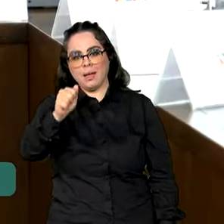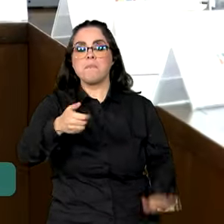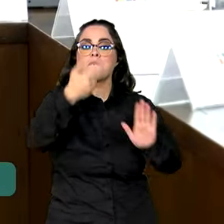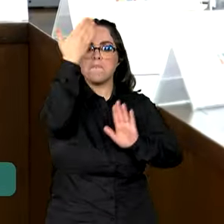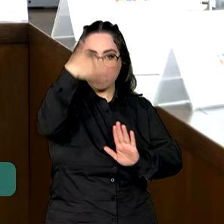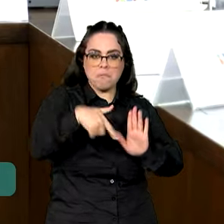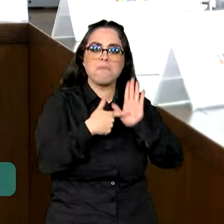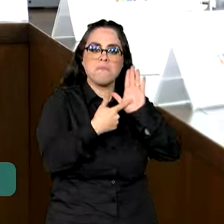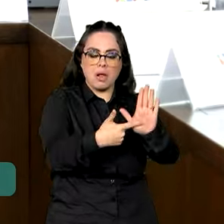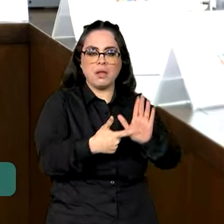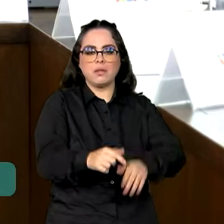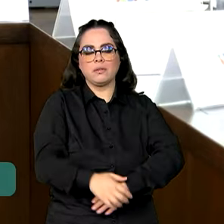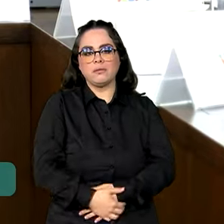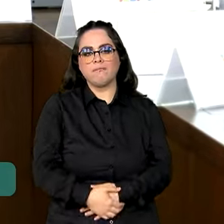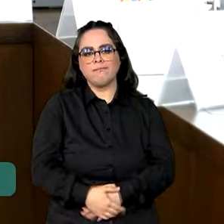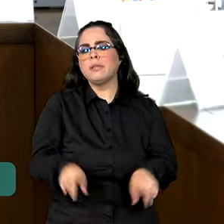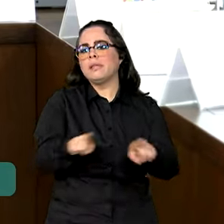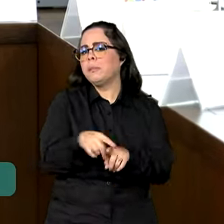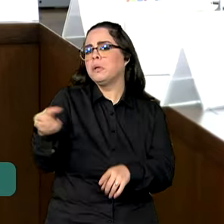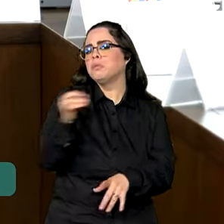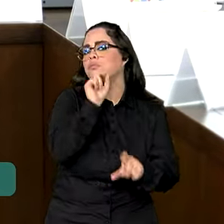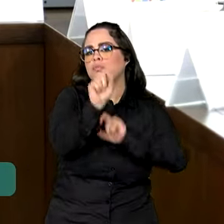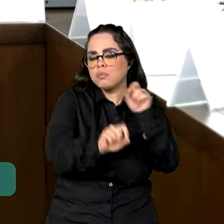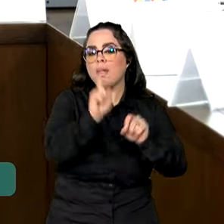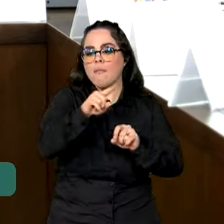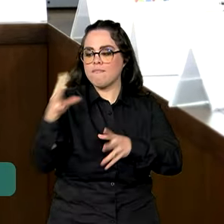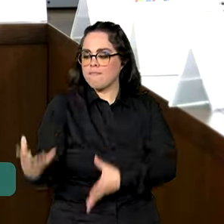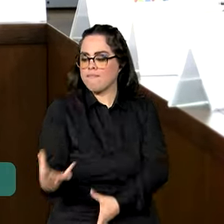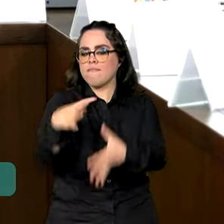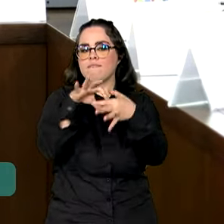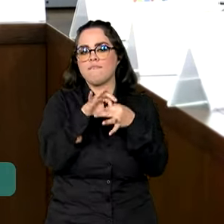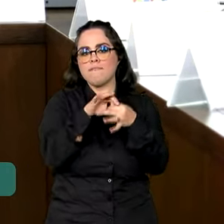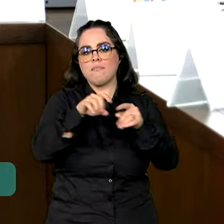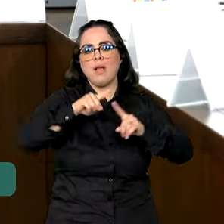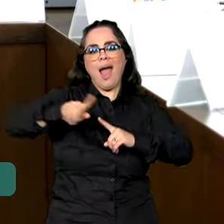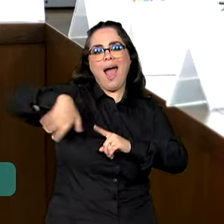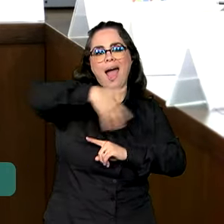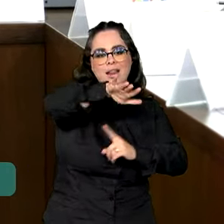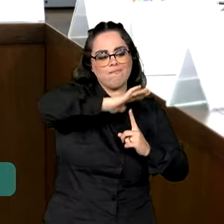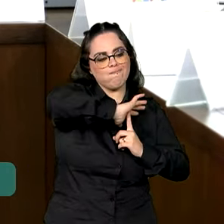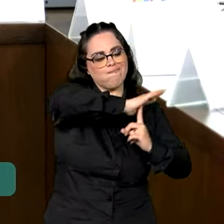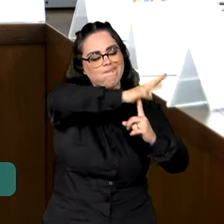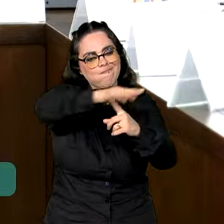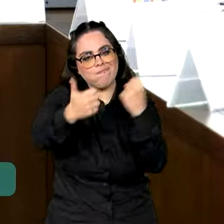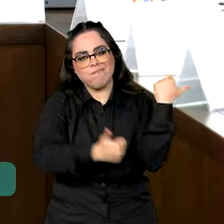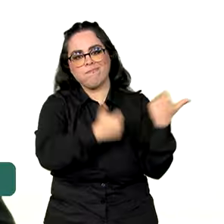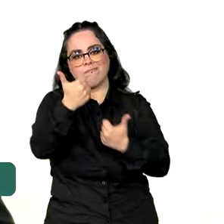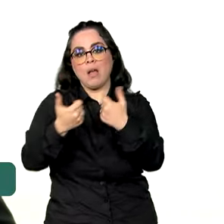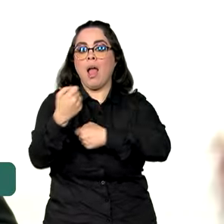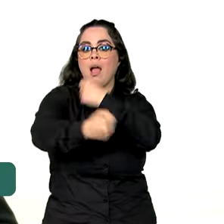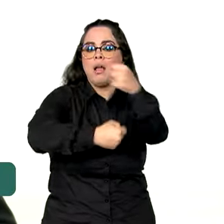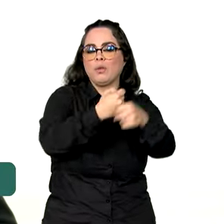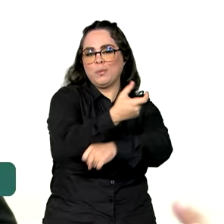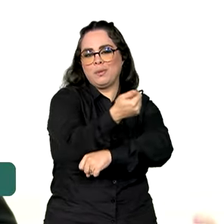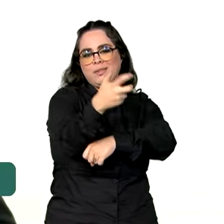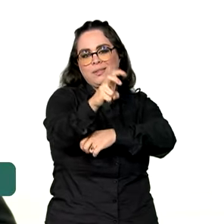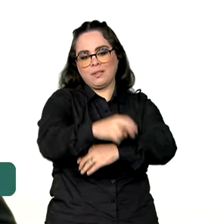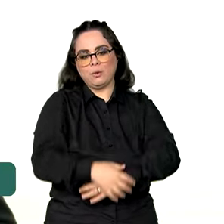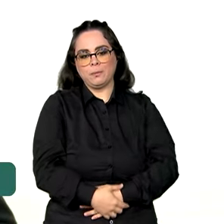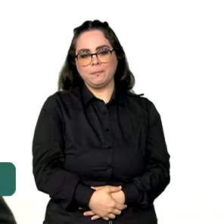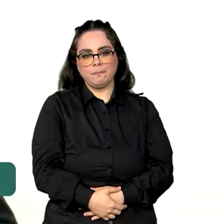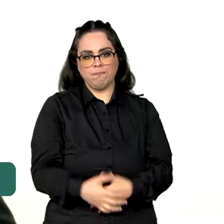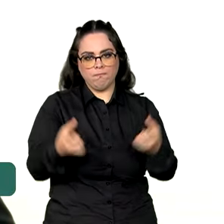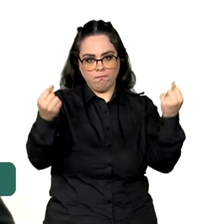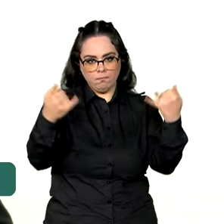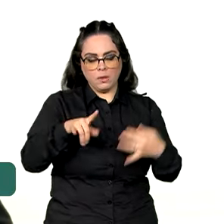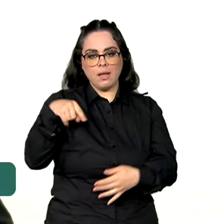presidente Lula. Outra novidade é a retomada do Salão do Automóvel em 2025. Neste trimestre,